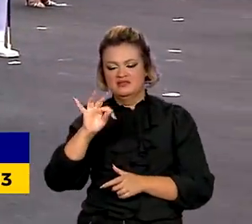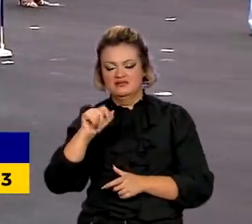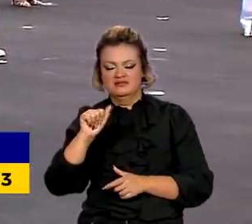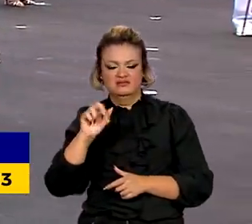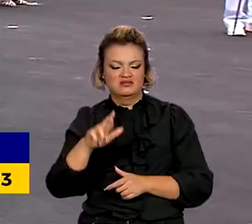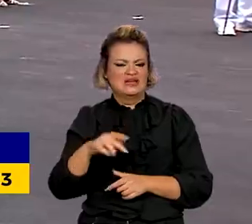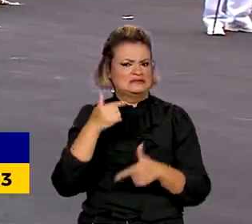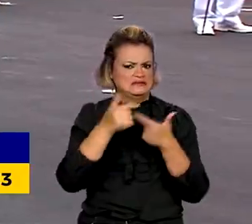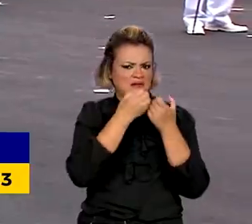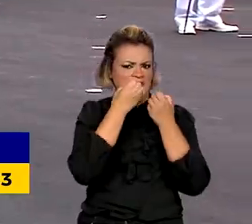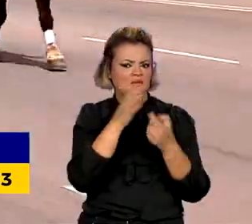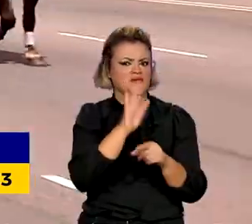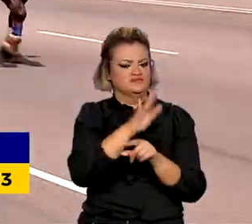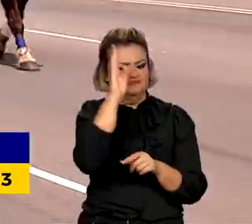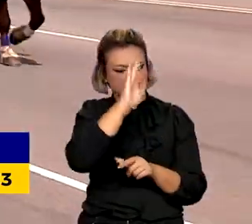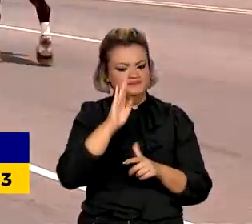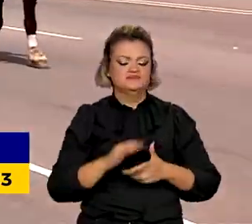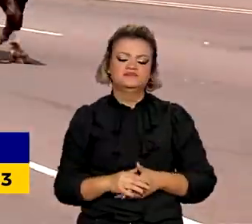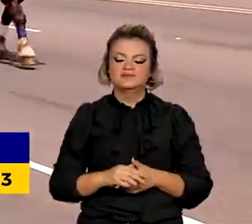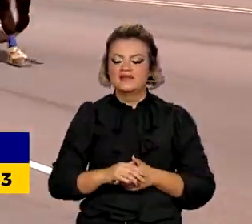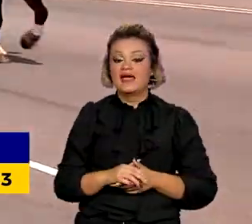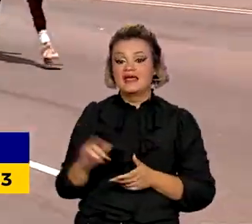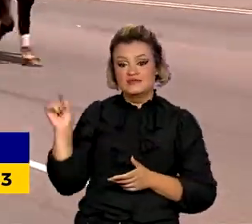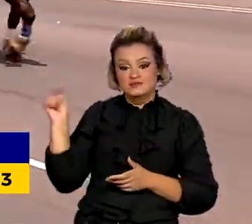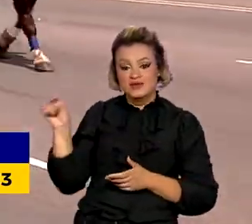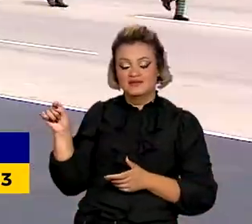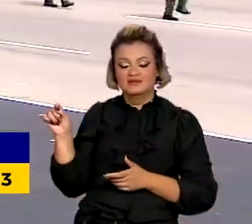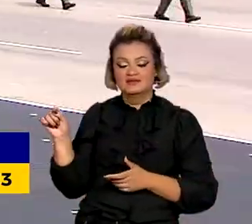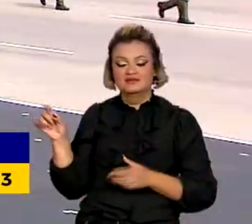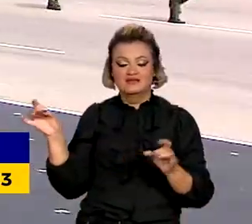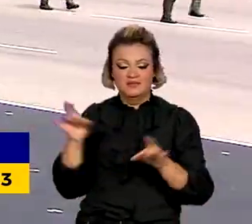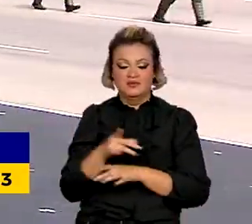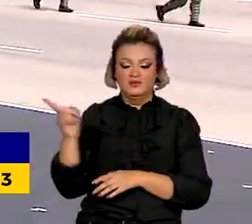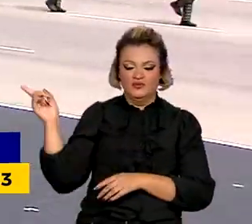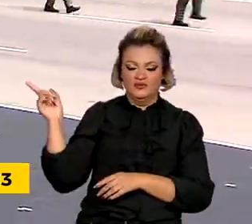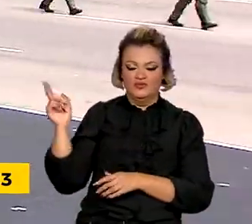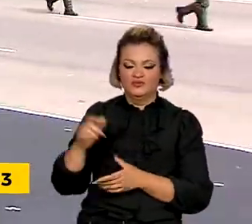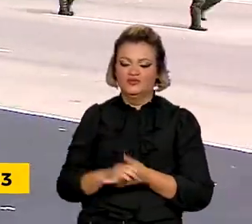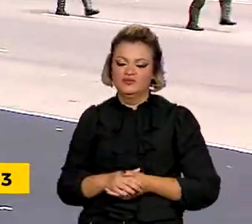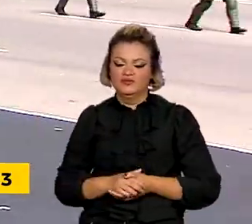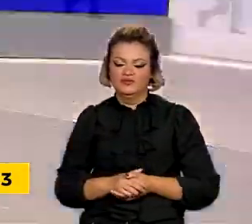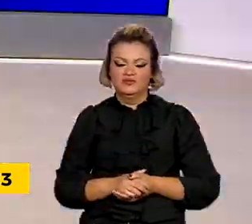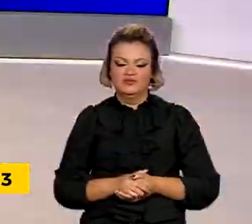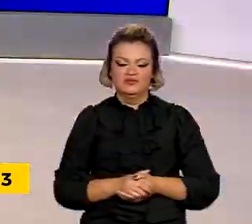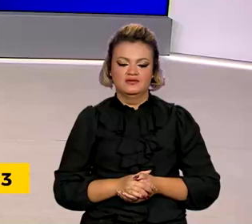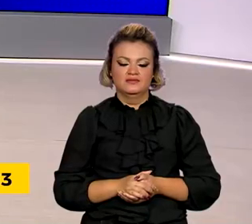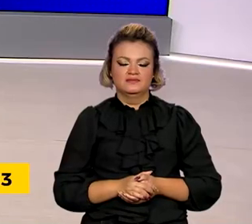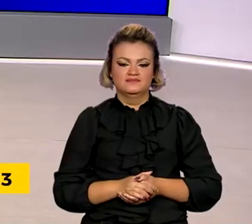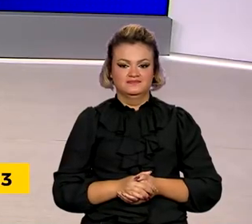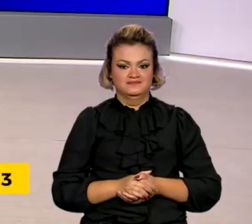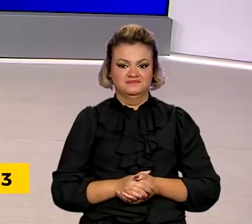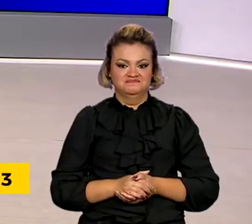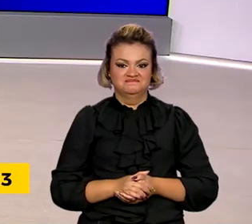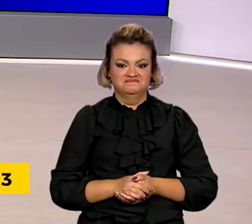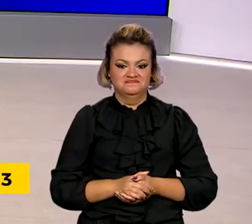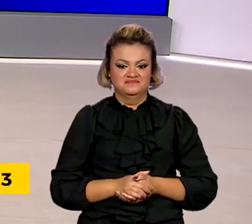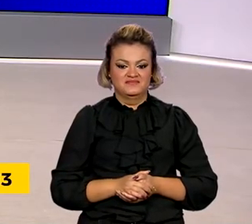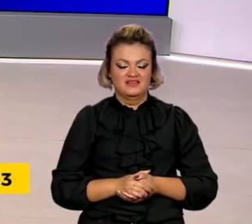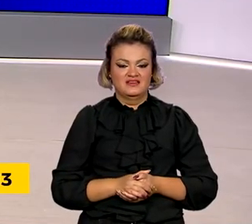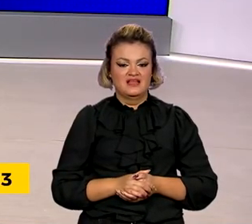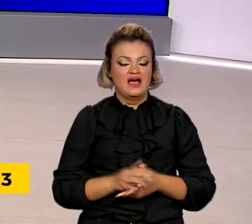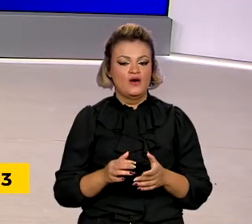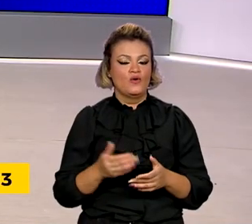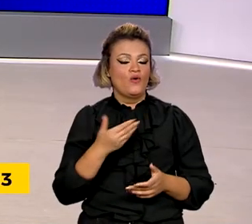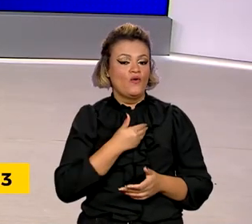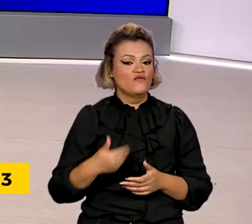serviços ao país. A cerimônia terminou com o desfile das tropas. Hora de conferir as